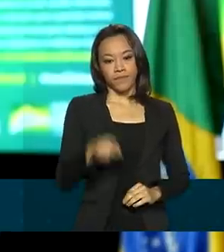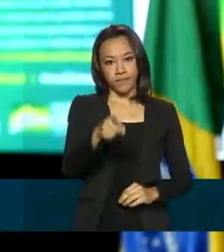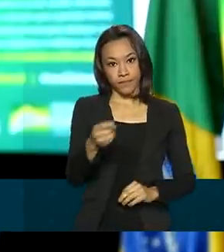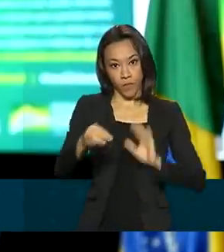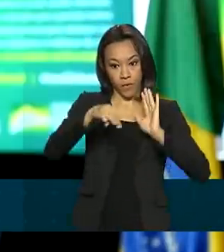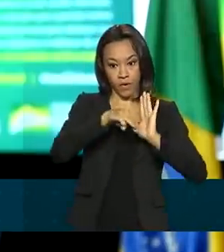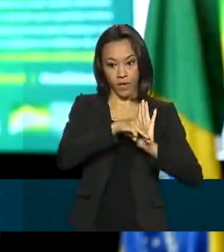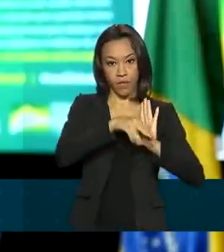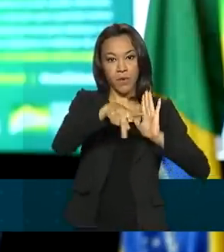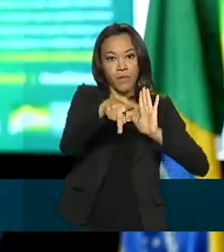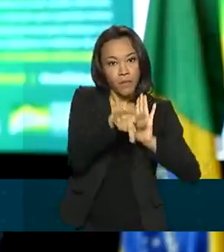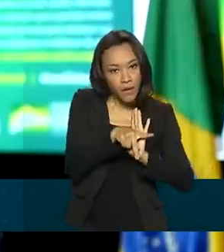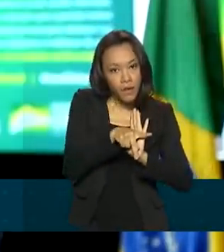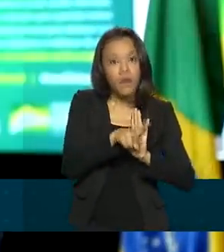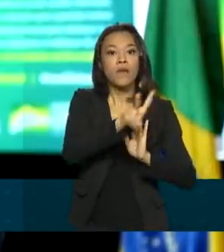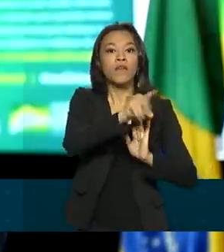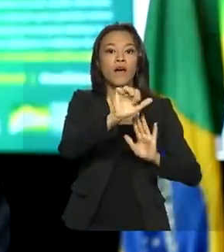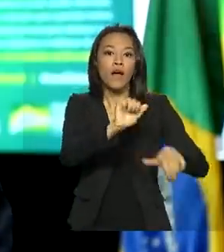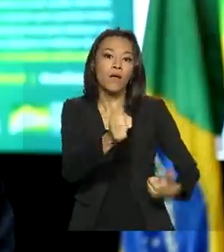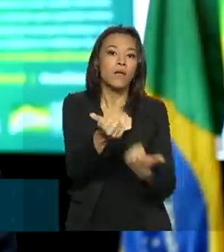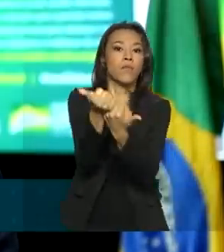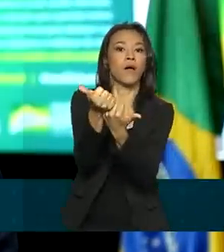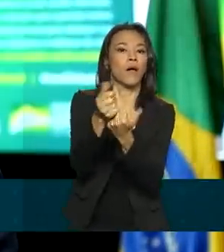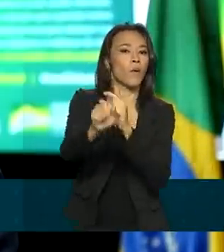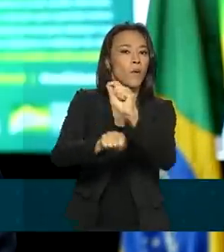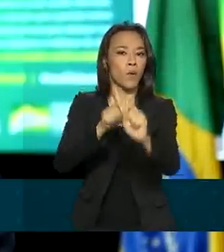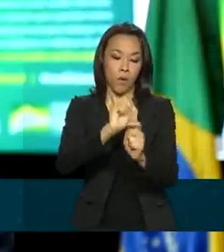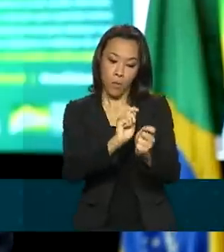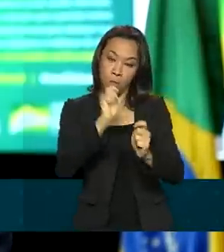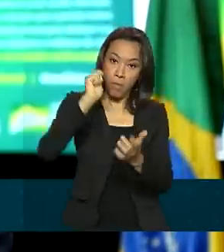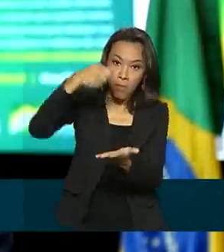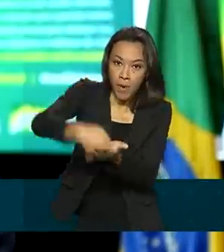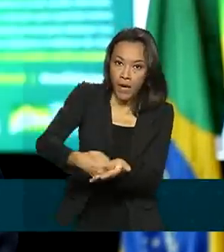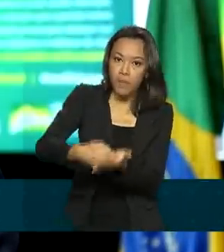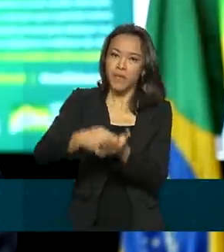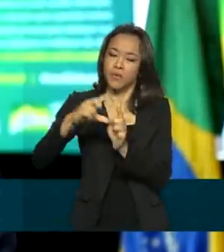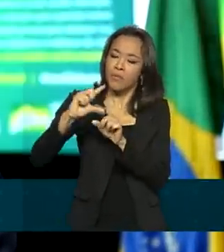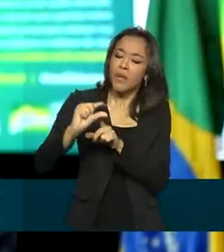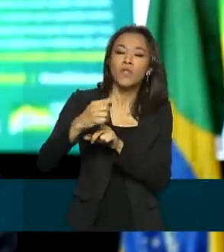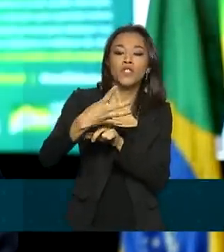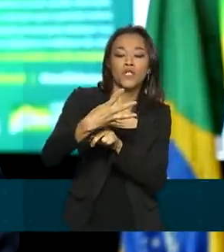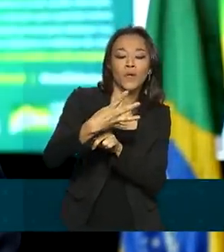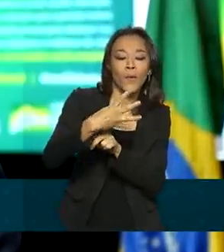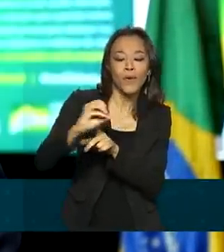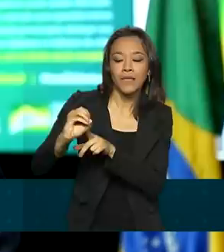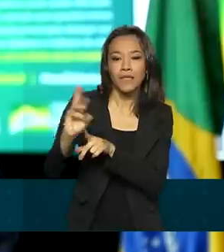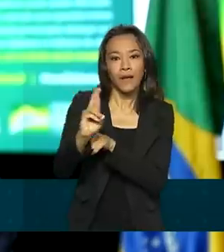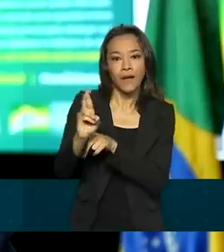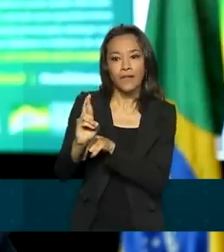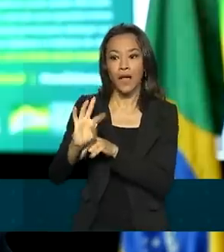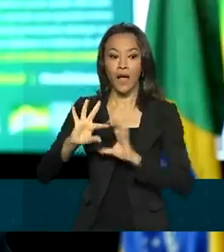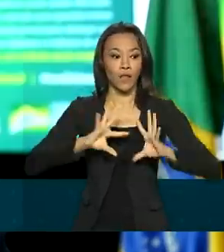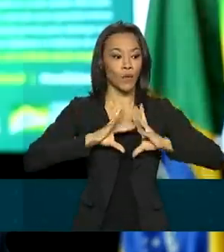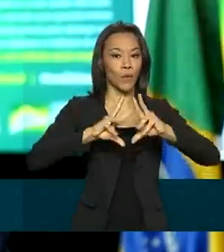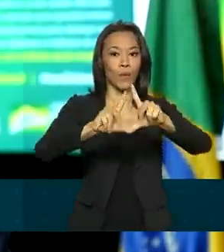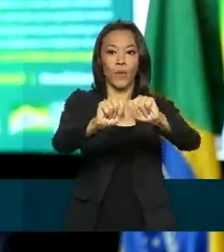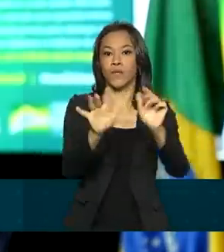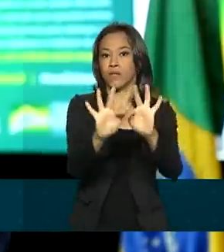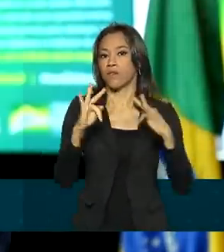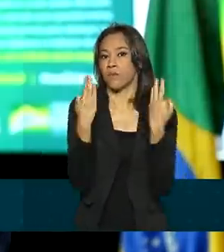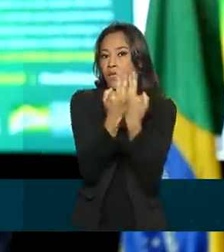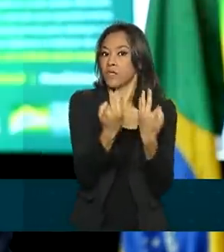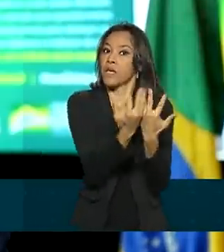medida provisória que irá viabilizar o pagamento de no mínimo 400 reais a todas as famílias beneficiárias do Auxílio Brasil.